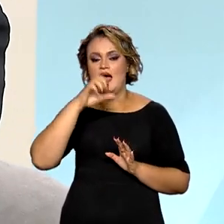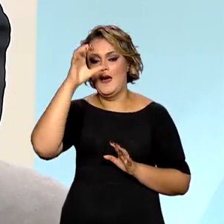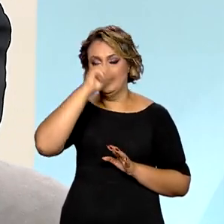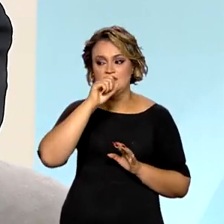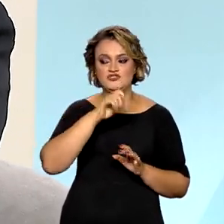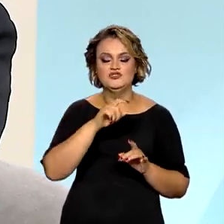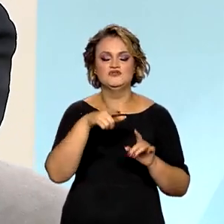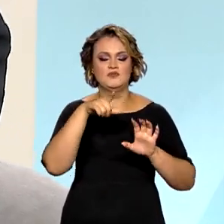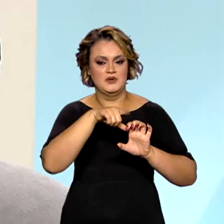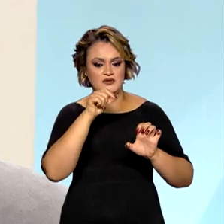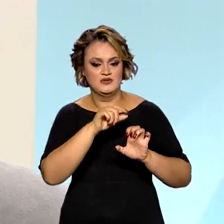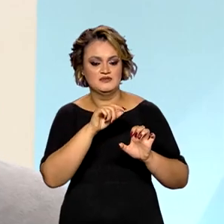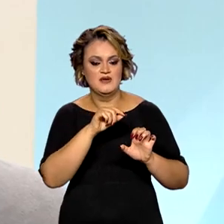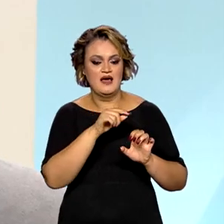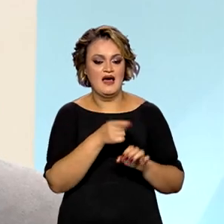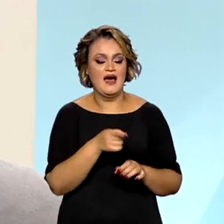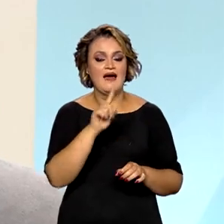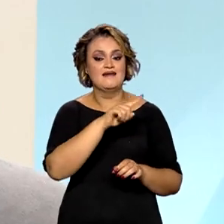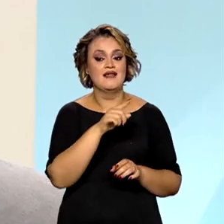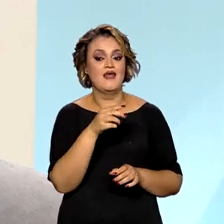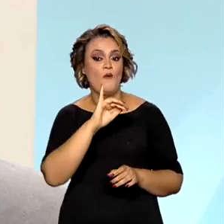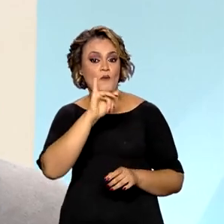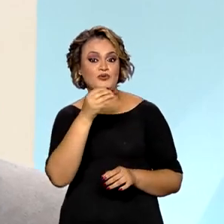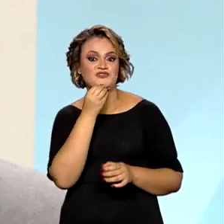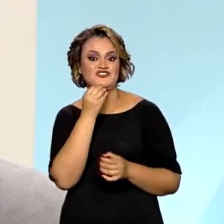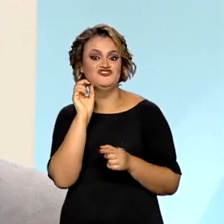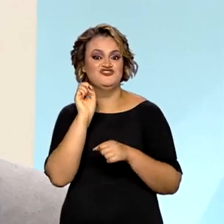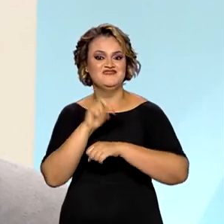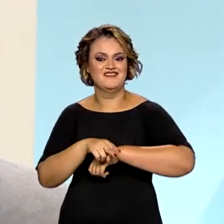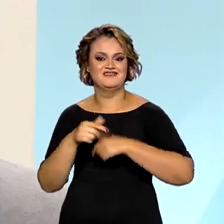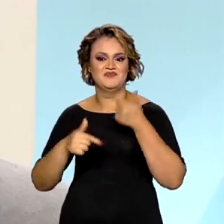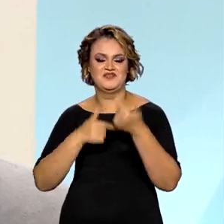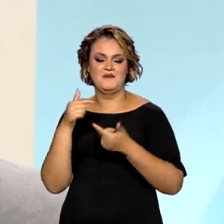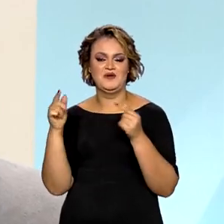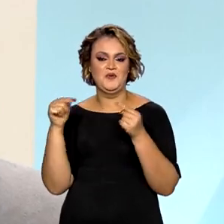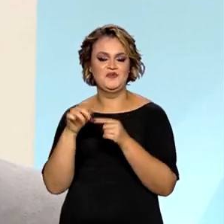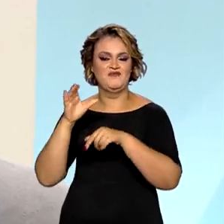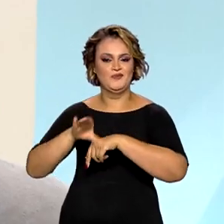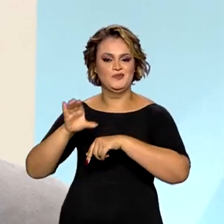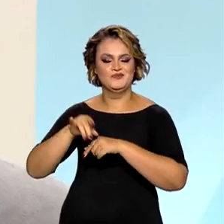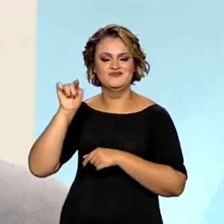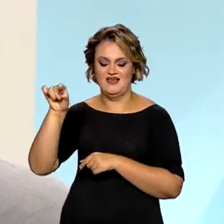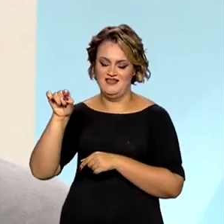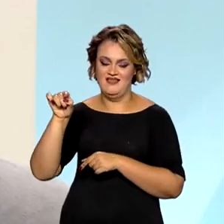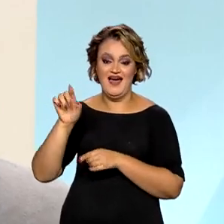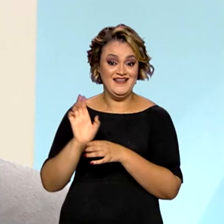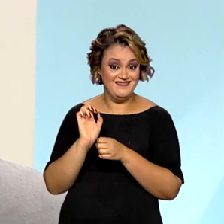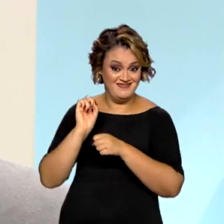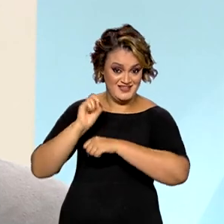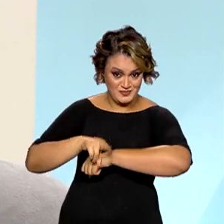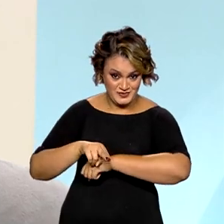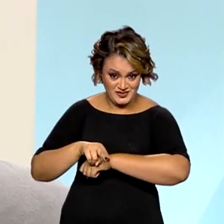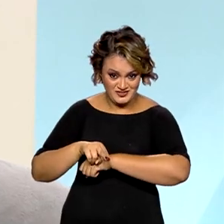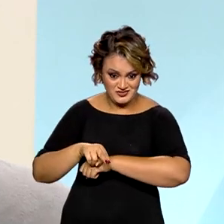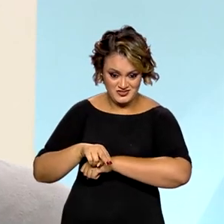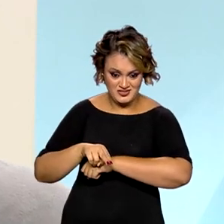sobre empreendedorismo e logo ela tinha oportunidades de vagas de emprego. Nessa oportunidade, nessa